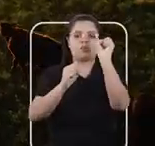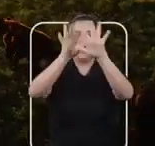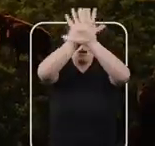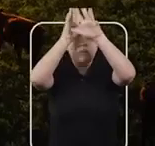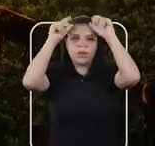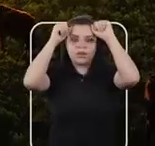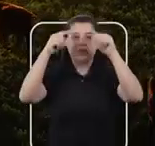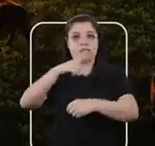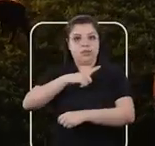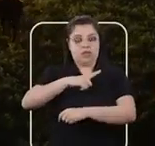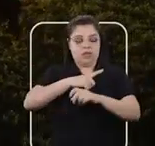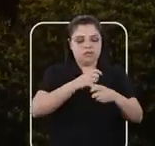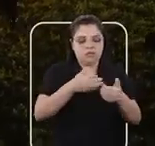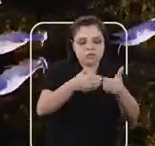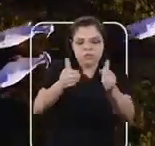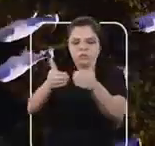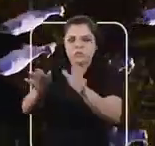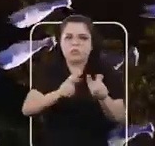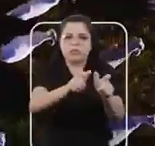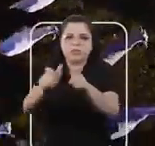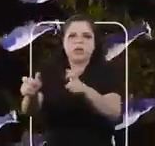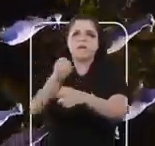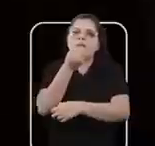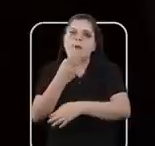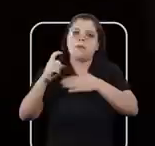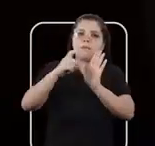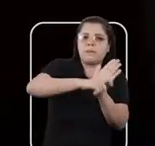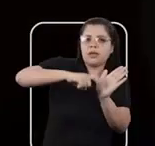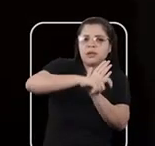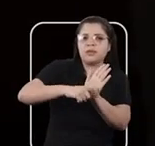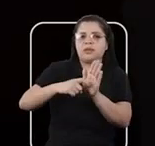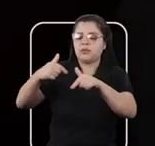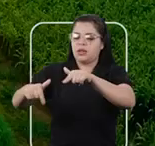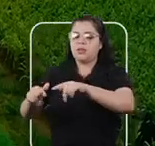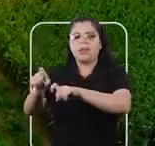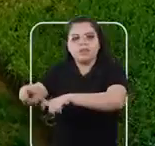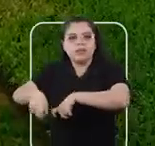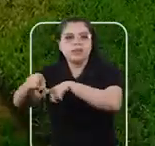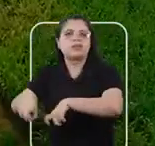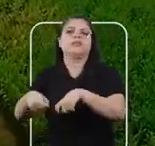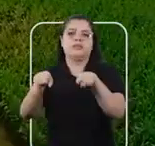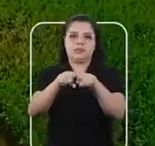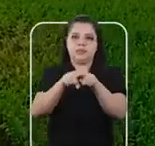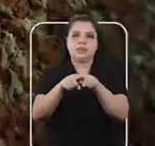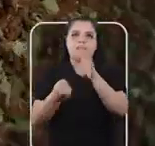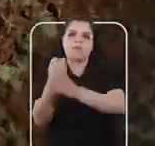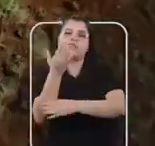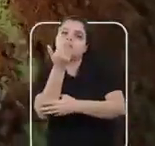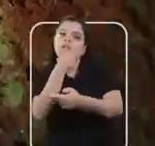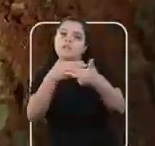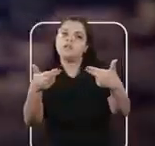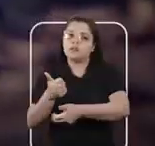O Acre tem muitas áreas abertas, boas para a pecuária, agricultura e produção de alimentos. Nós vamos